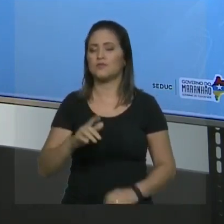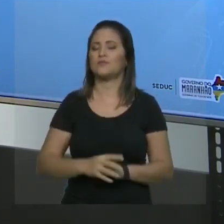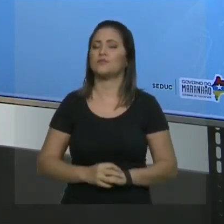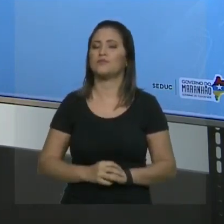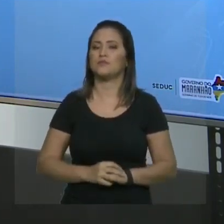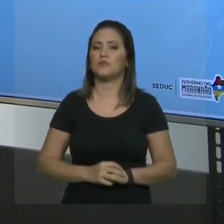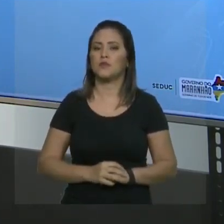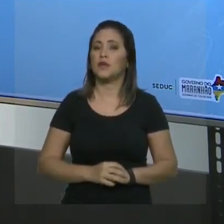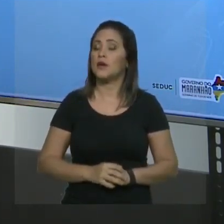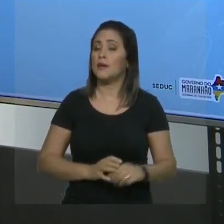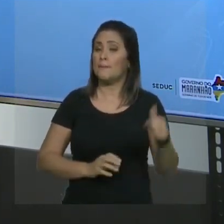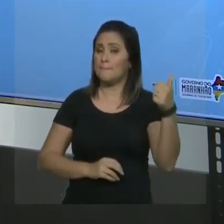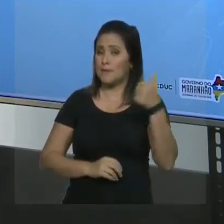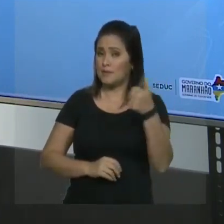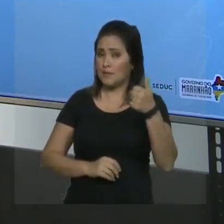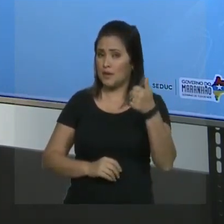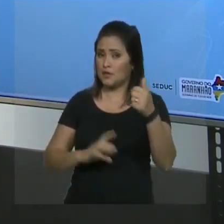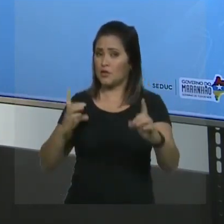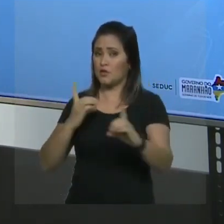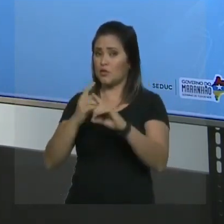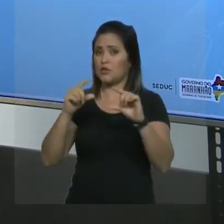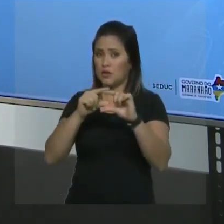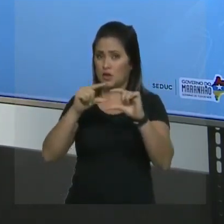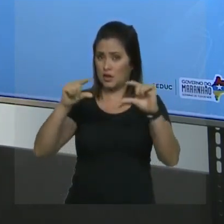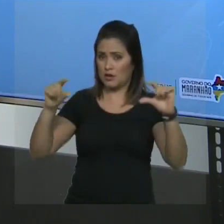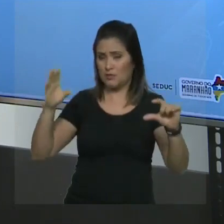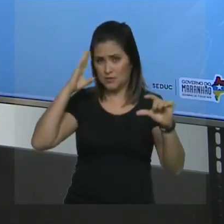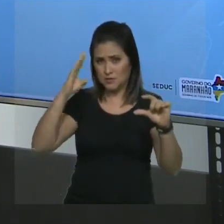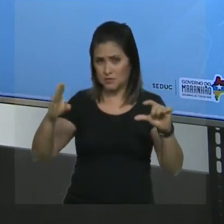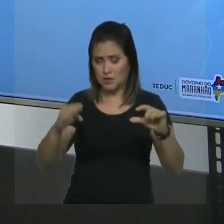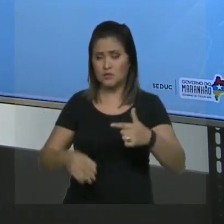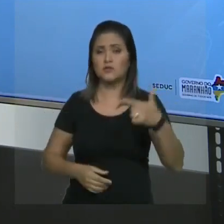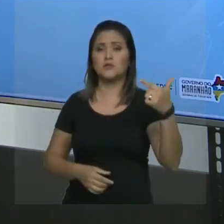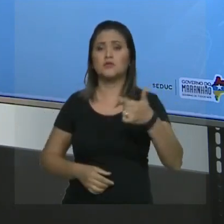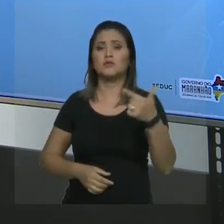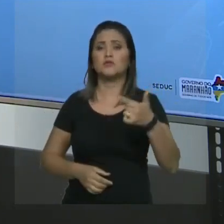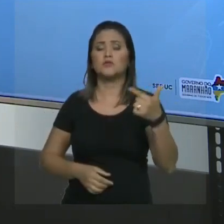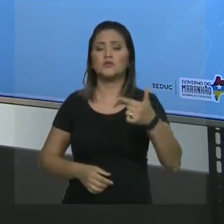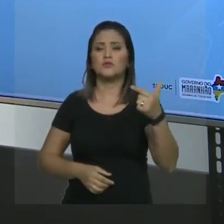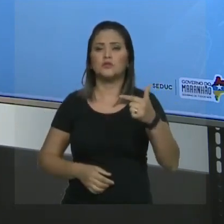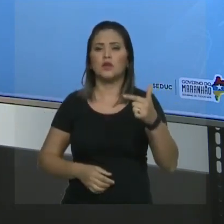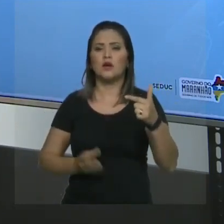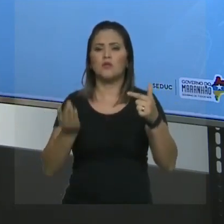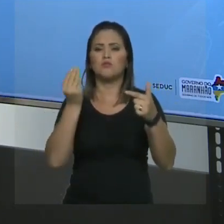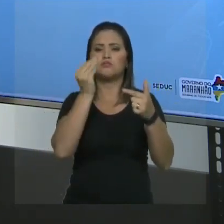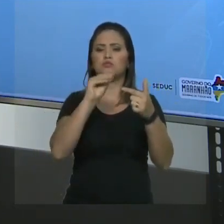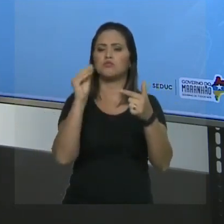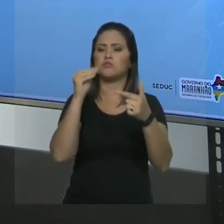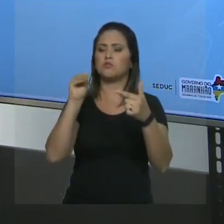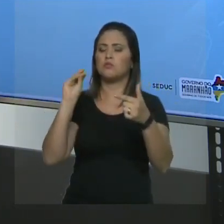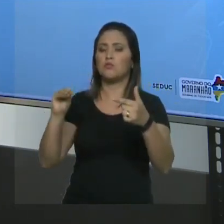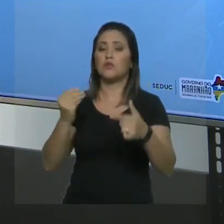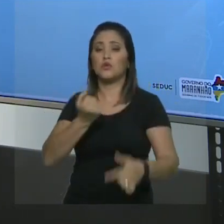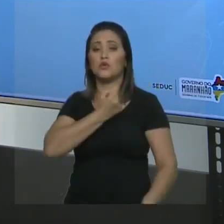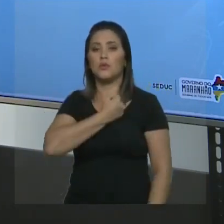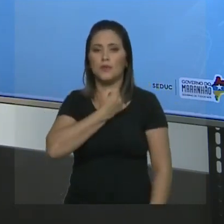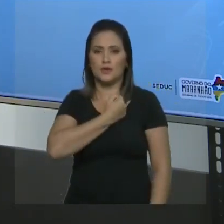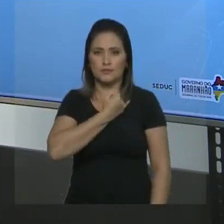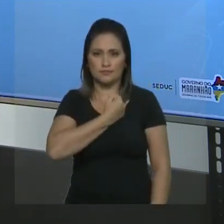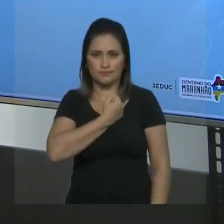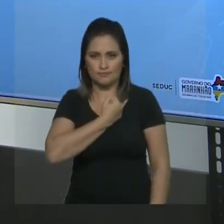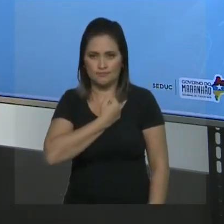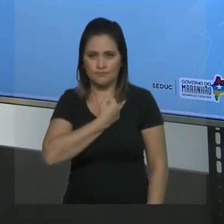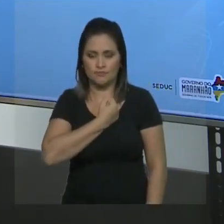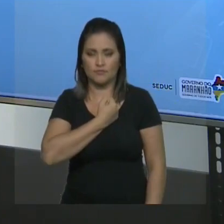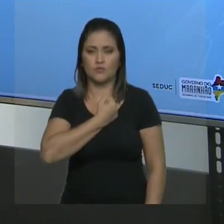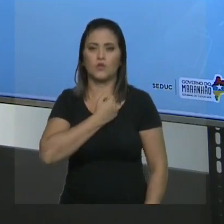Beleza. Segunda regra, numerar a cadeia principal. Na hora de numerar a cadeia principal, nós temos uma sequência de prioridades. Qual é a